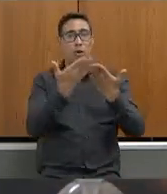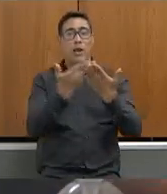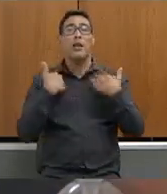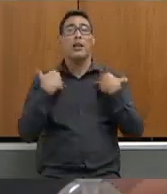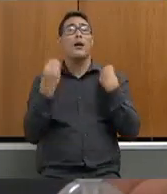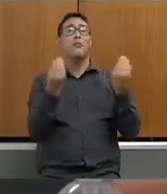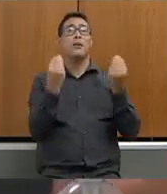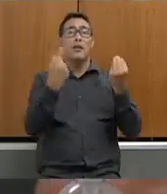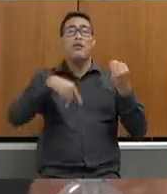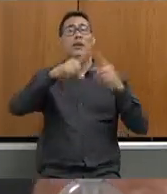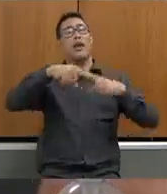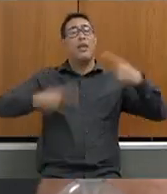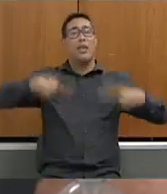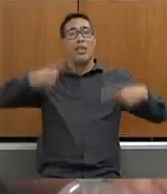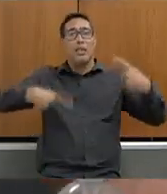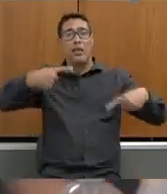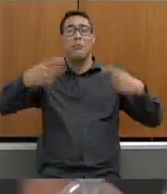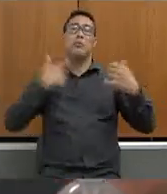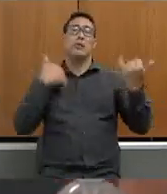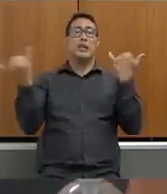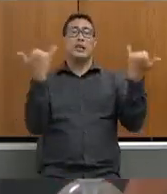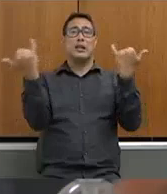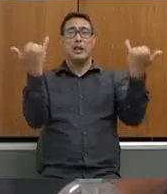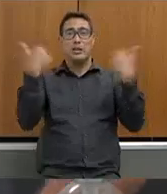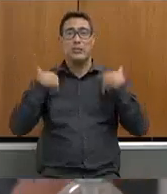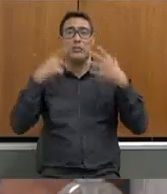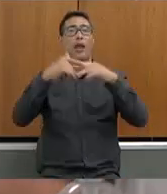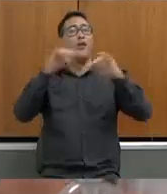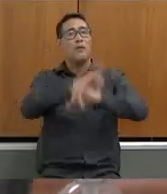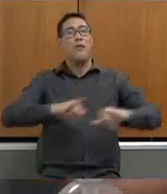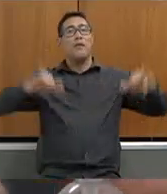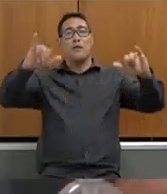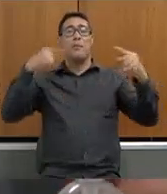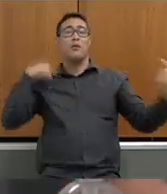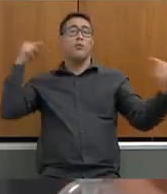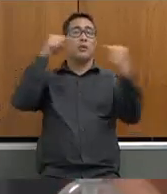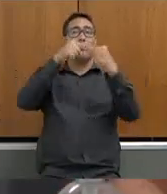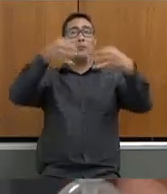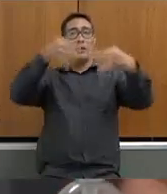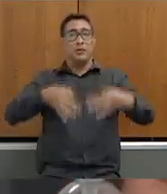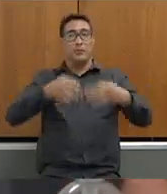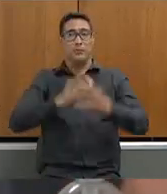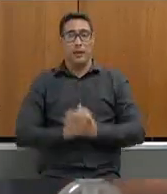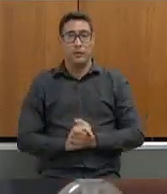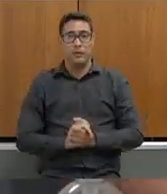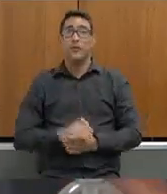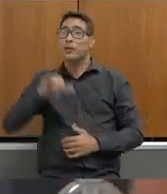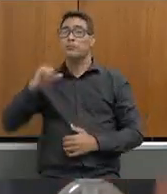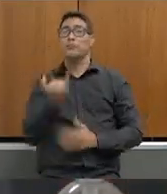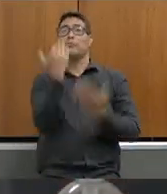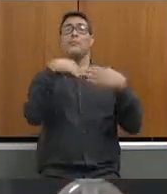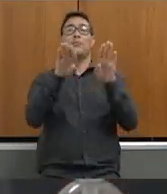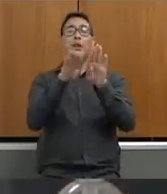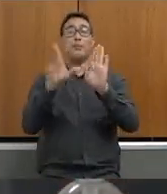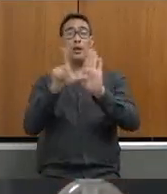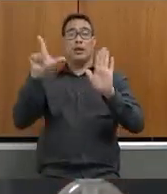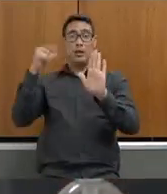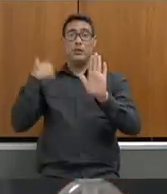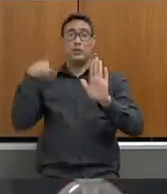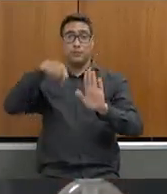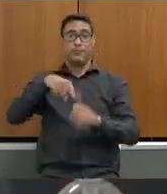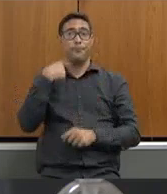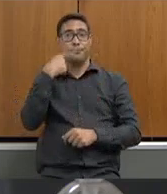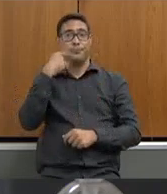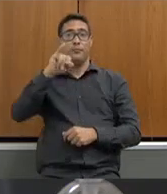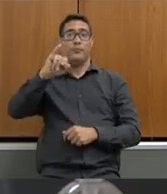ficar aí a disputa de narrativa trazendo informações que não dizem respeito à realidade na oportunidade antes de passar para a deputada